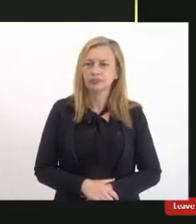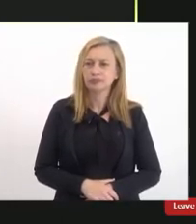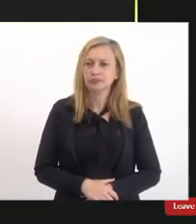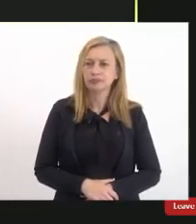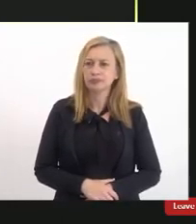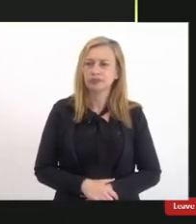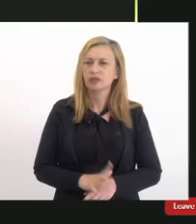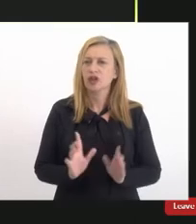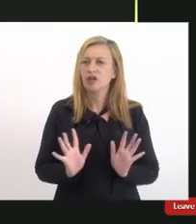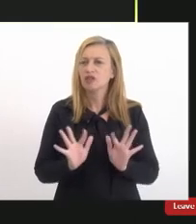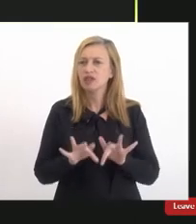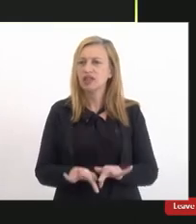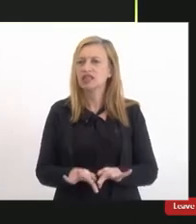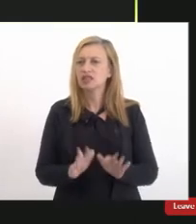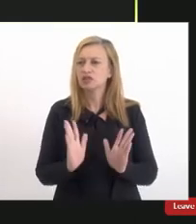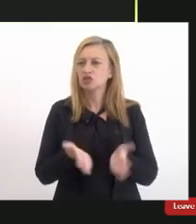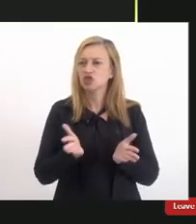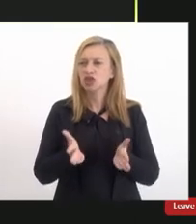Está finalizando.